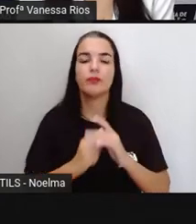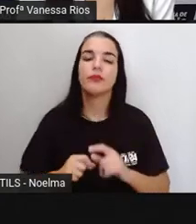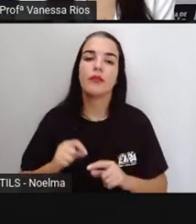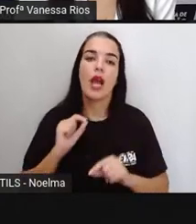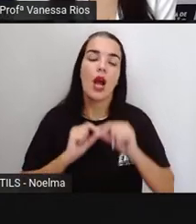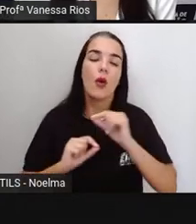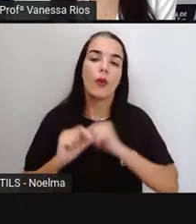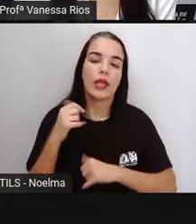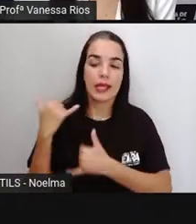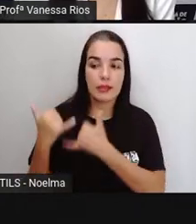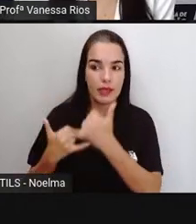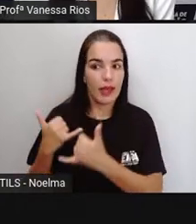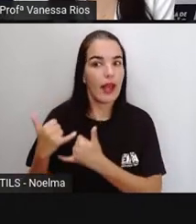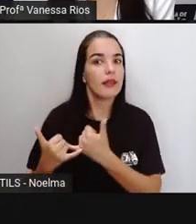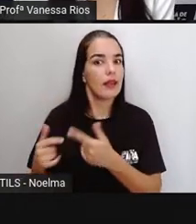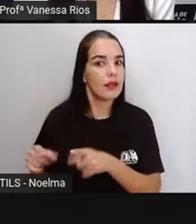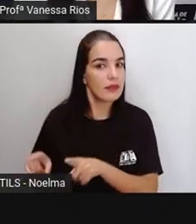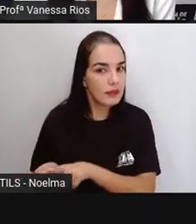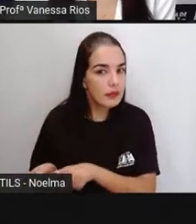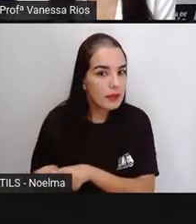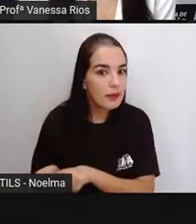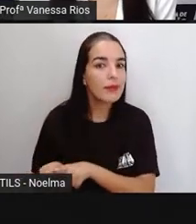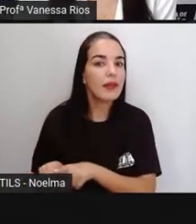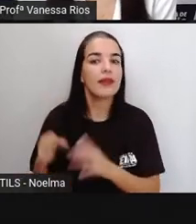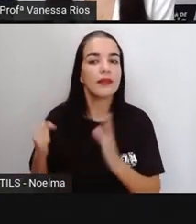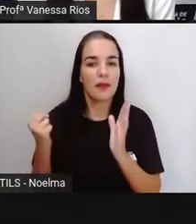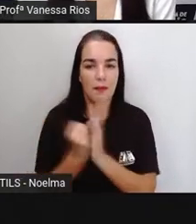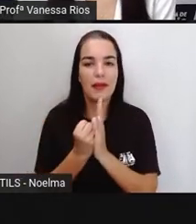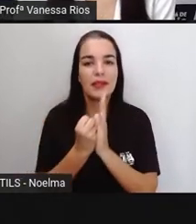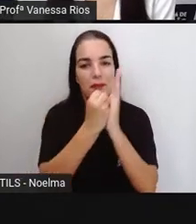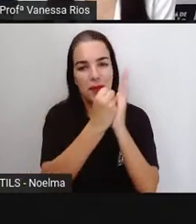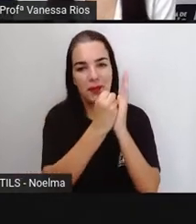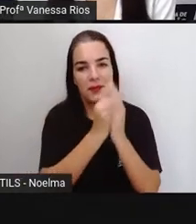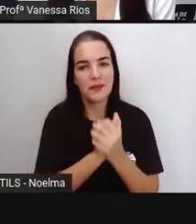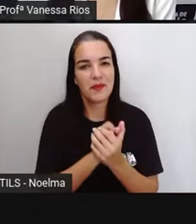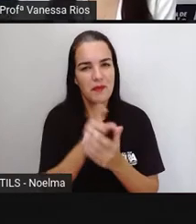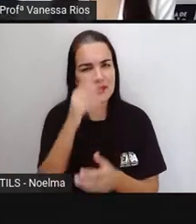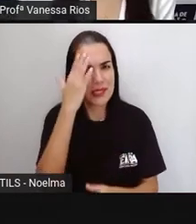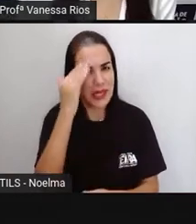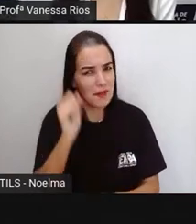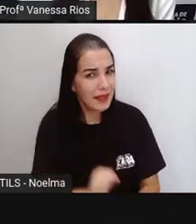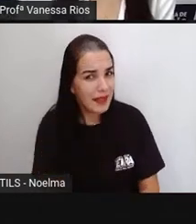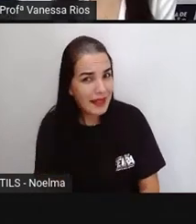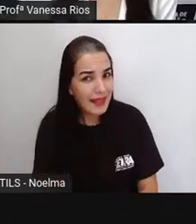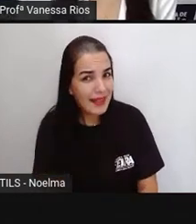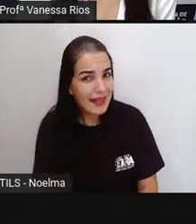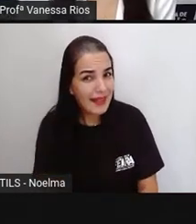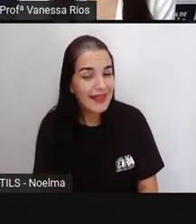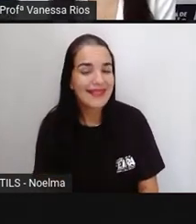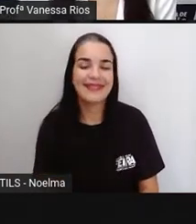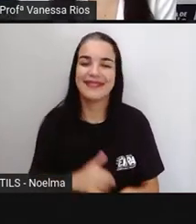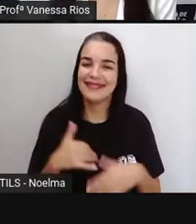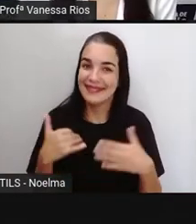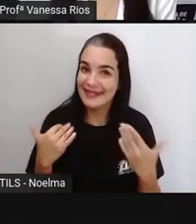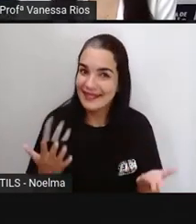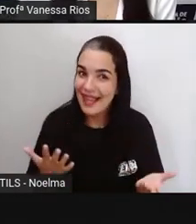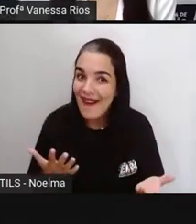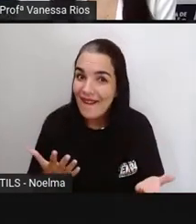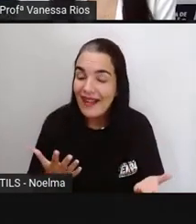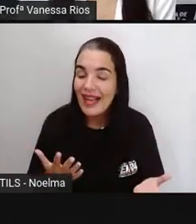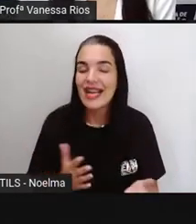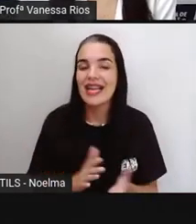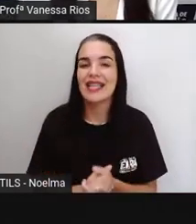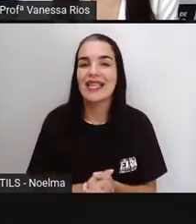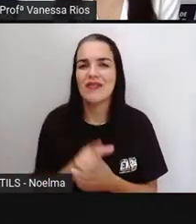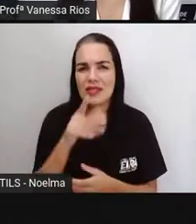brincadeiras, elas também são patrimônios. E você sabia disso? Você sabia que